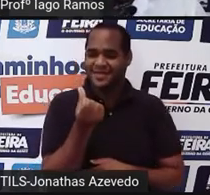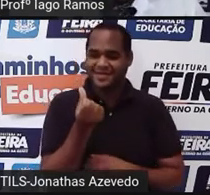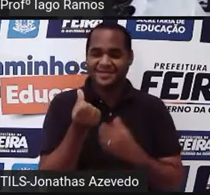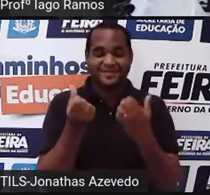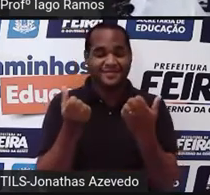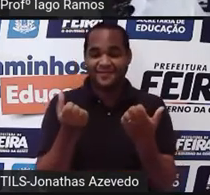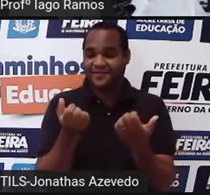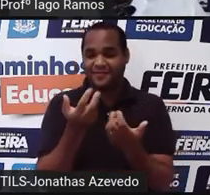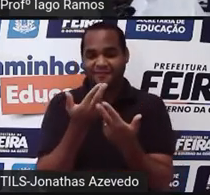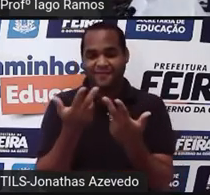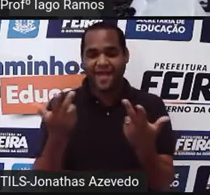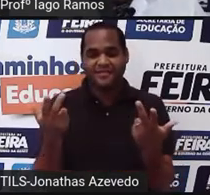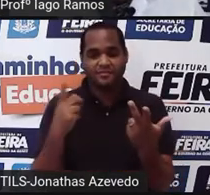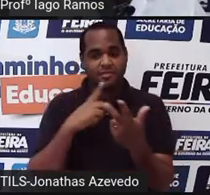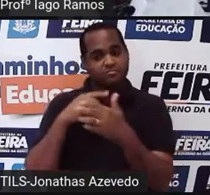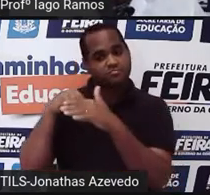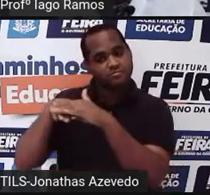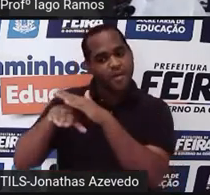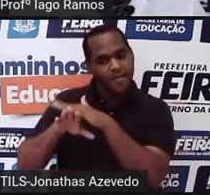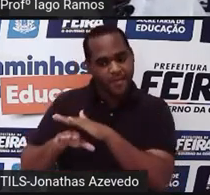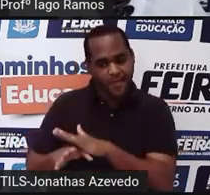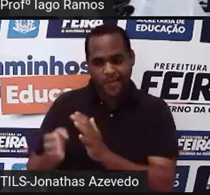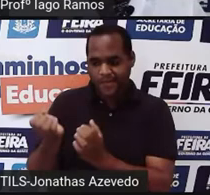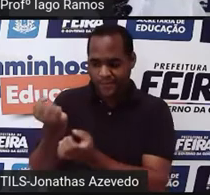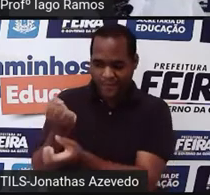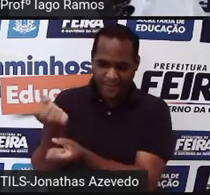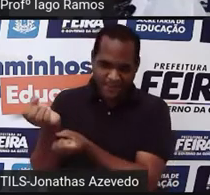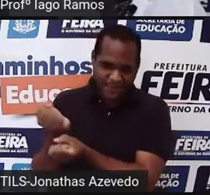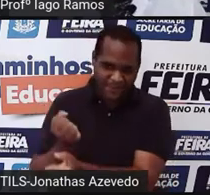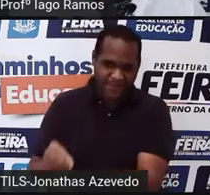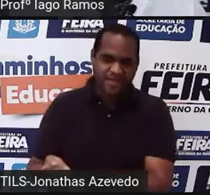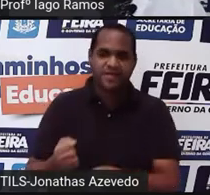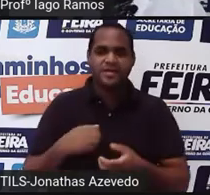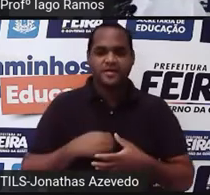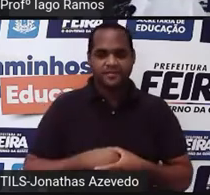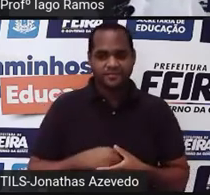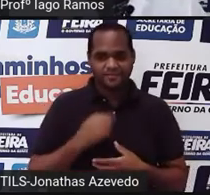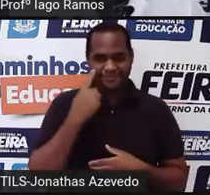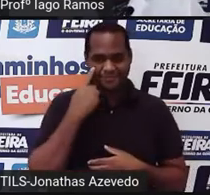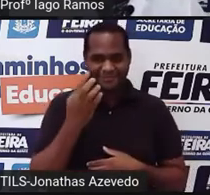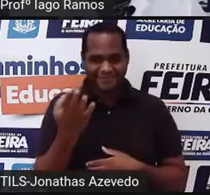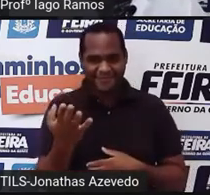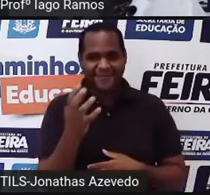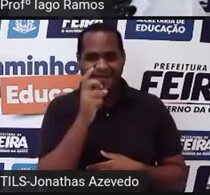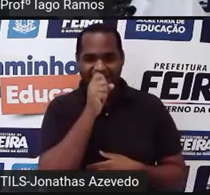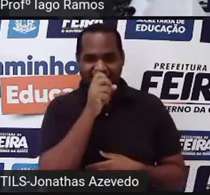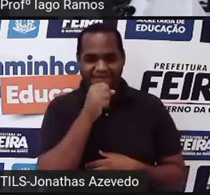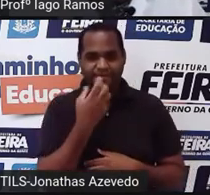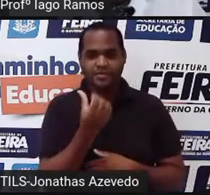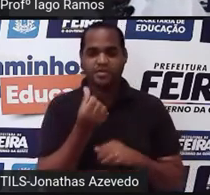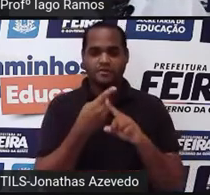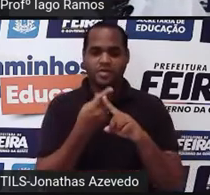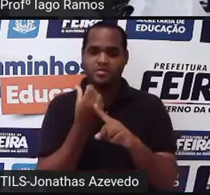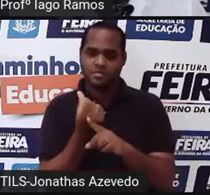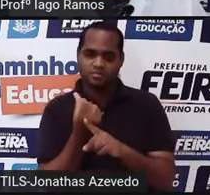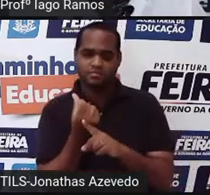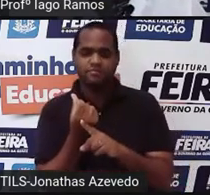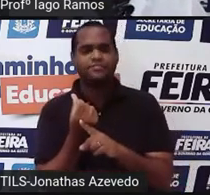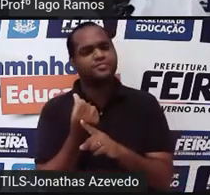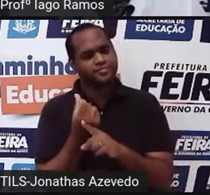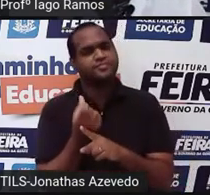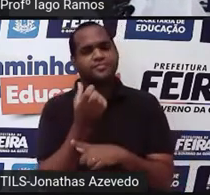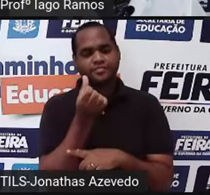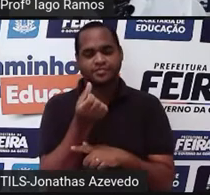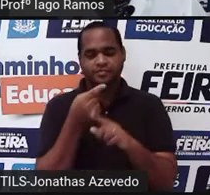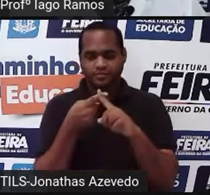documentos nesse armário, tá bom? Ali na tela eu coloquei em laranja seis vezes seis, tá? Esse seis